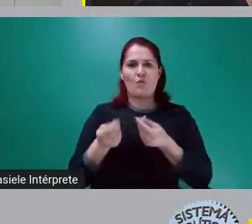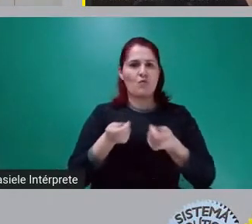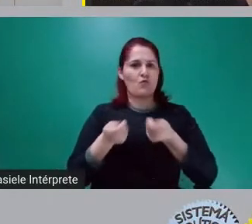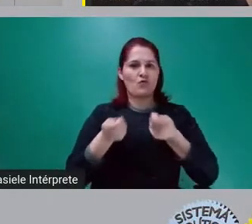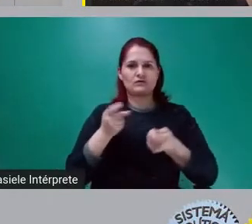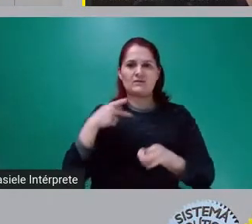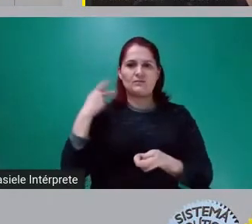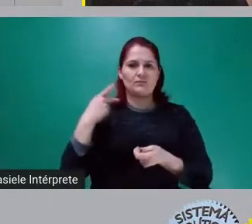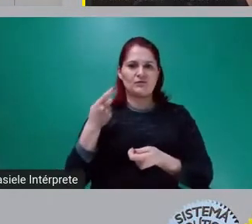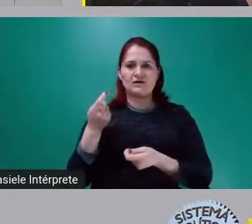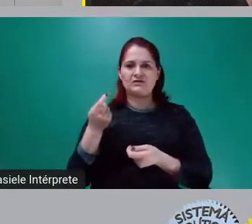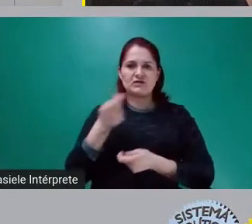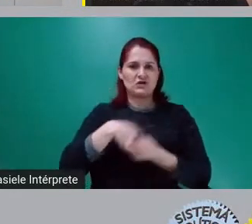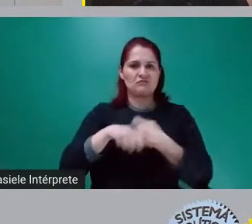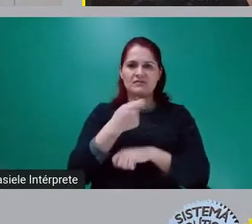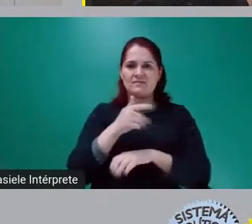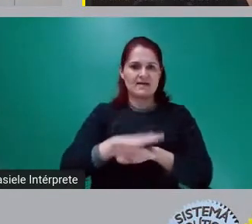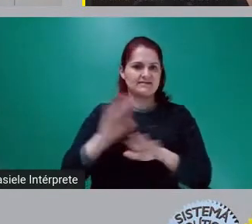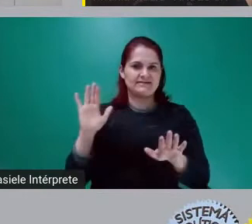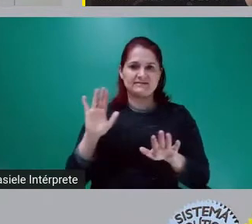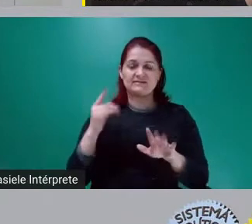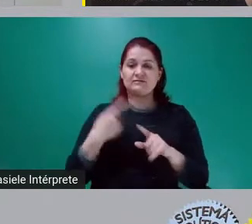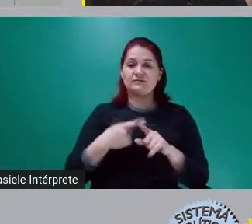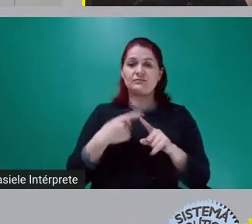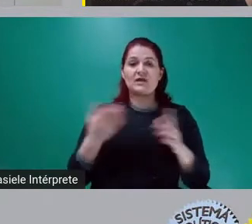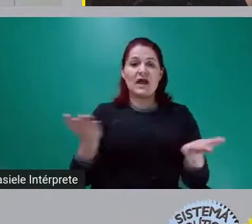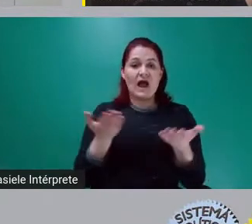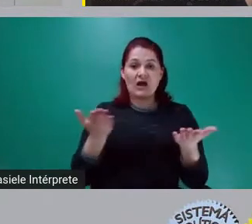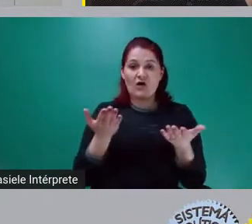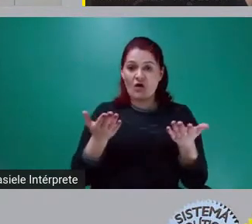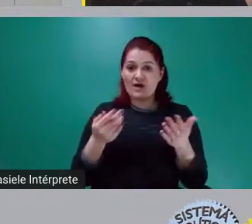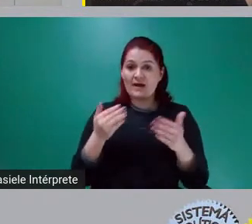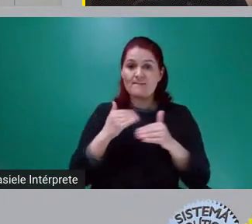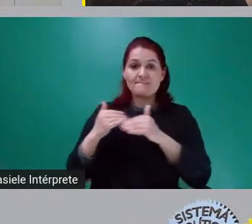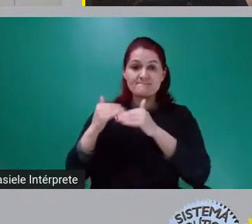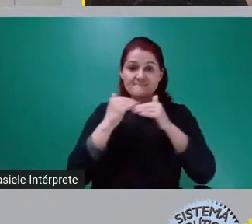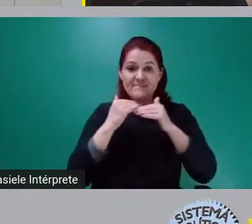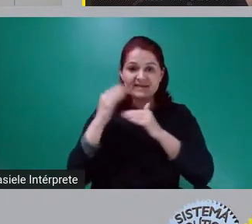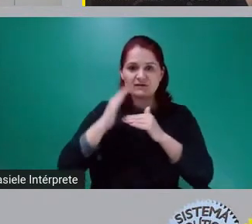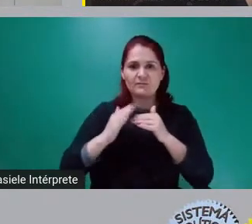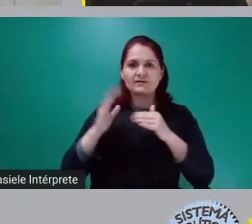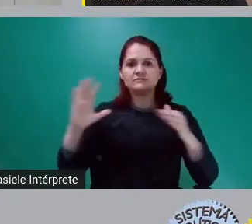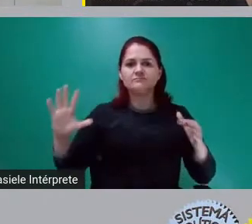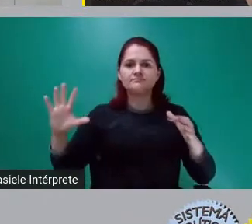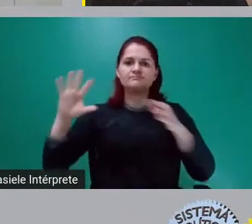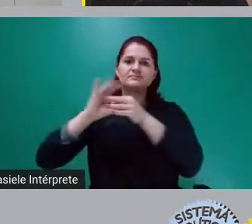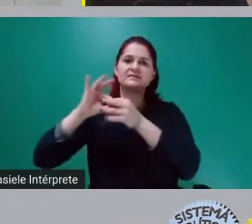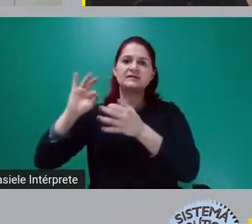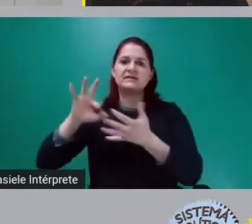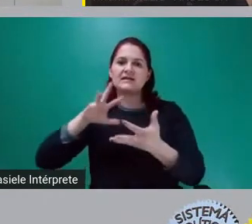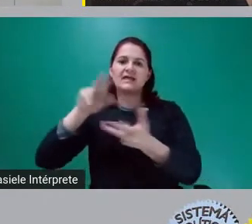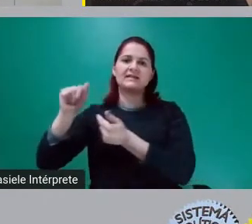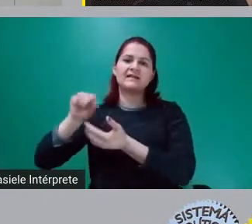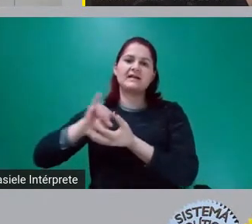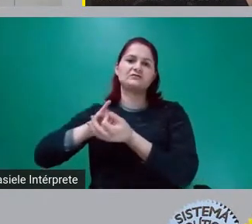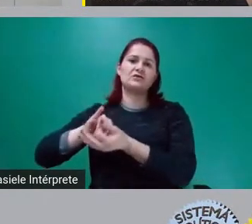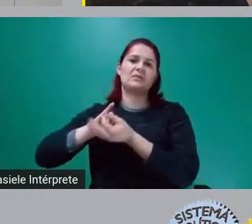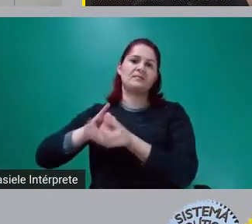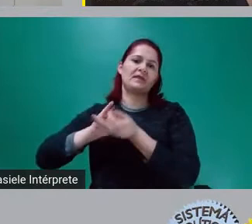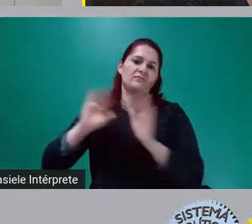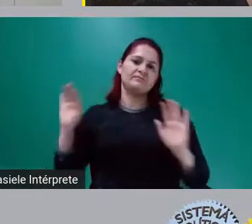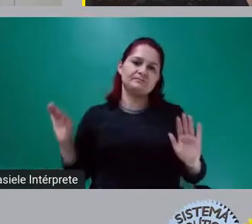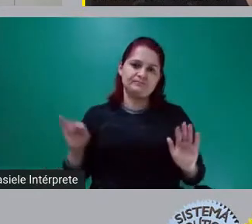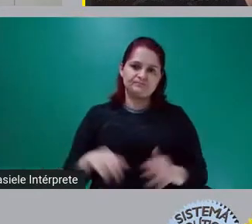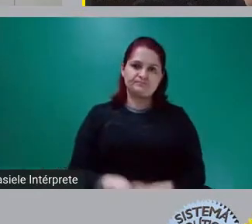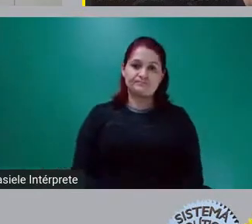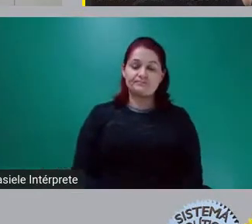subordinado à lógica do grande capital. E é, neste contexto, fazendo, pulando